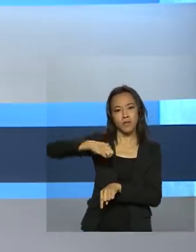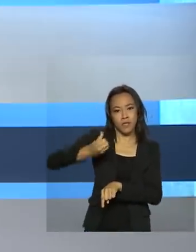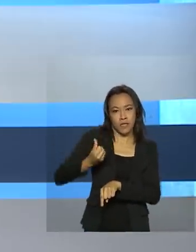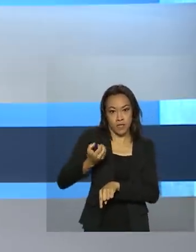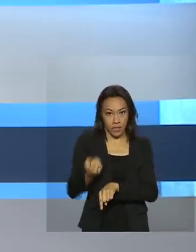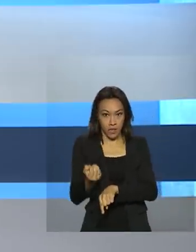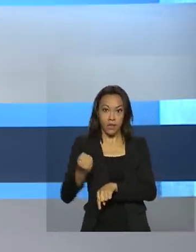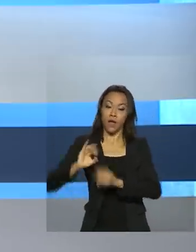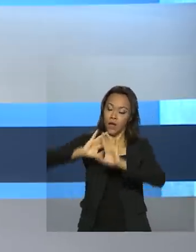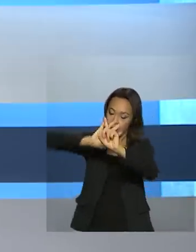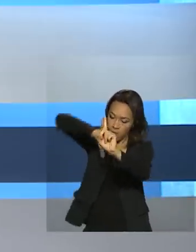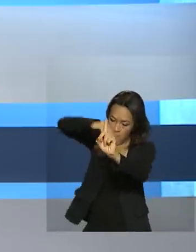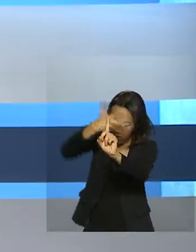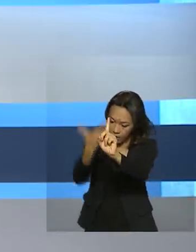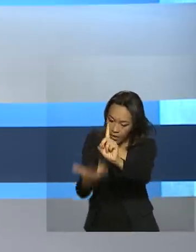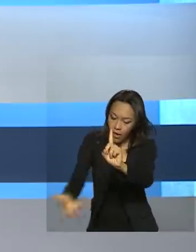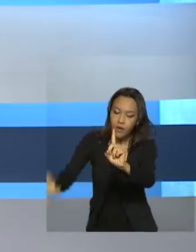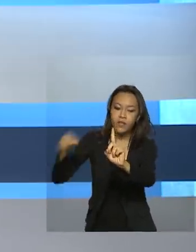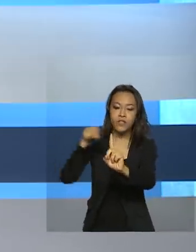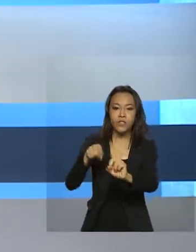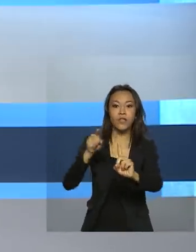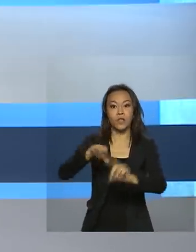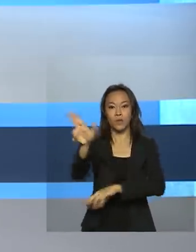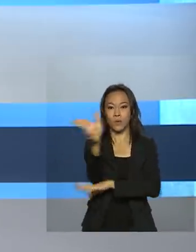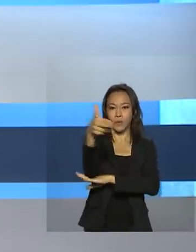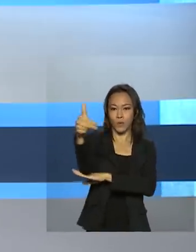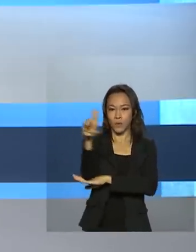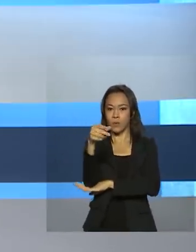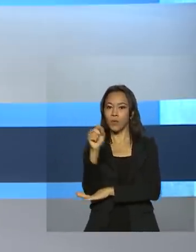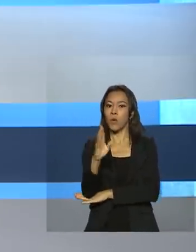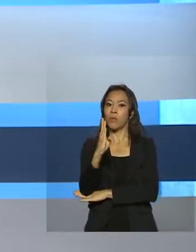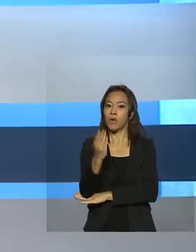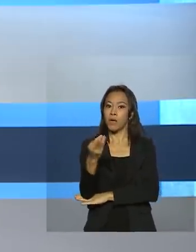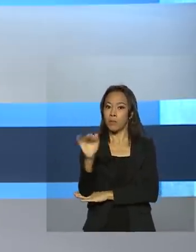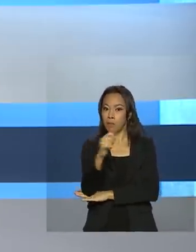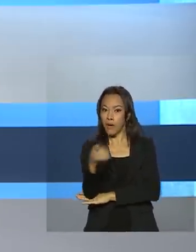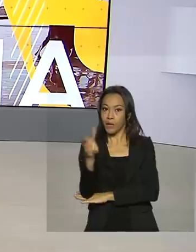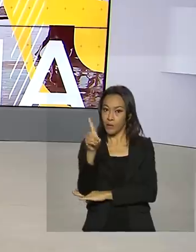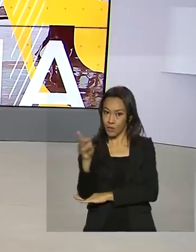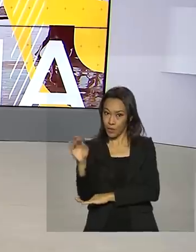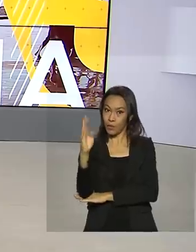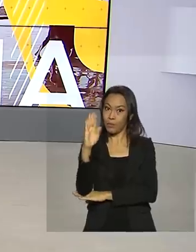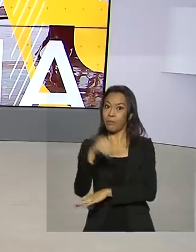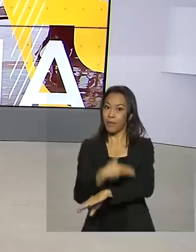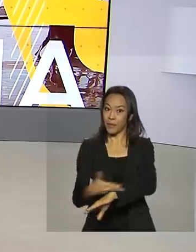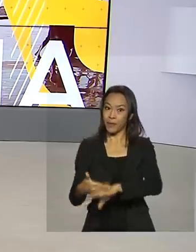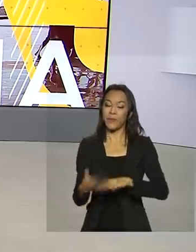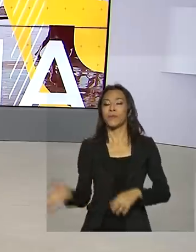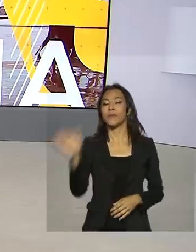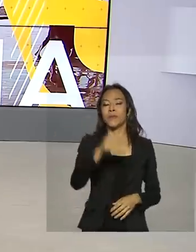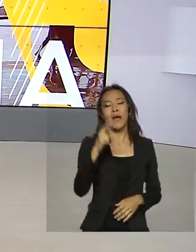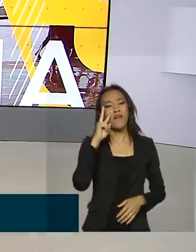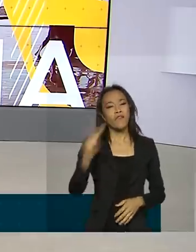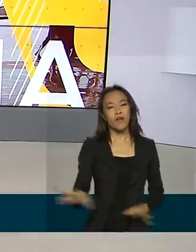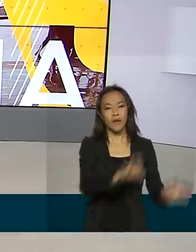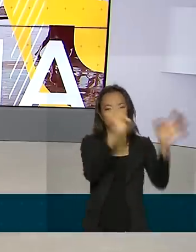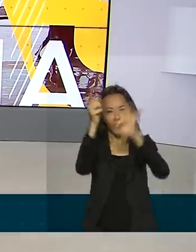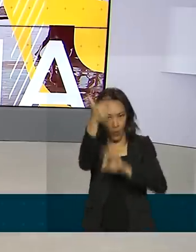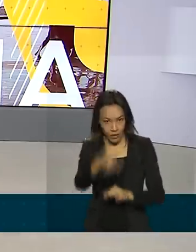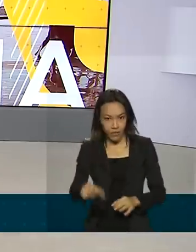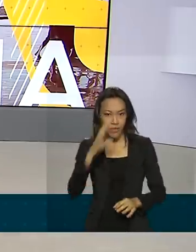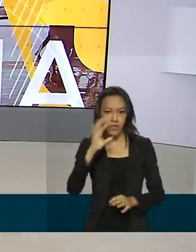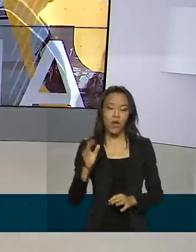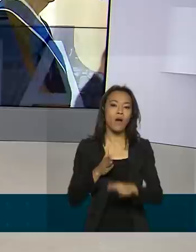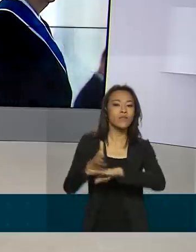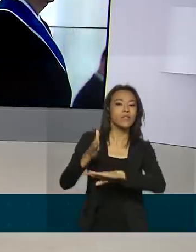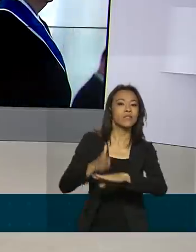faz uma homenagem ao patrono da diplomacia brasileira, Barão de Rio Branco. Para rever as reportagens de hoje, é só acessar